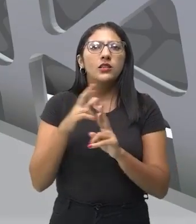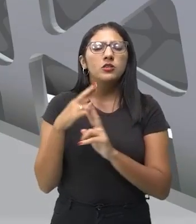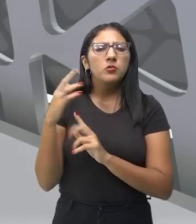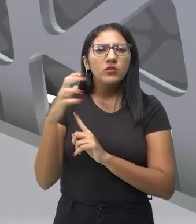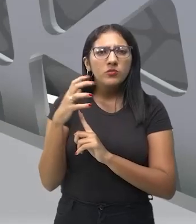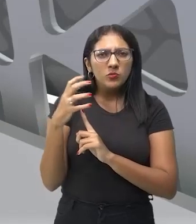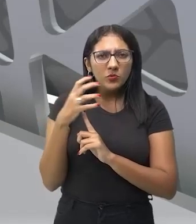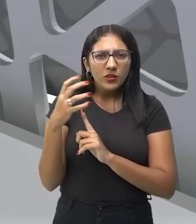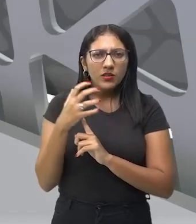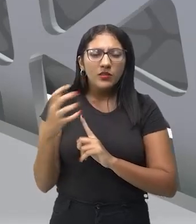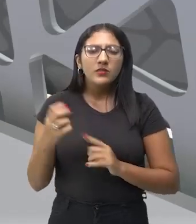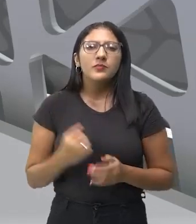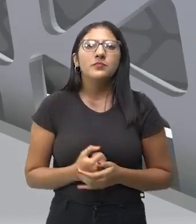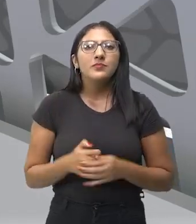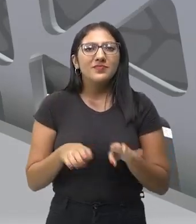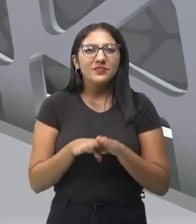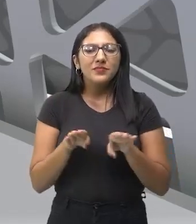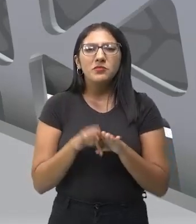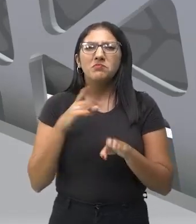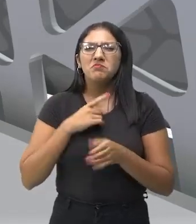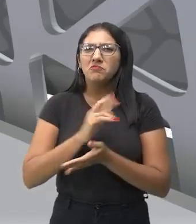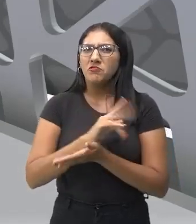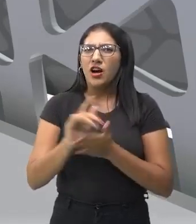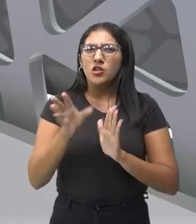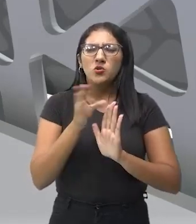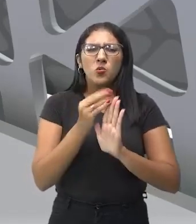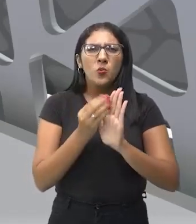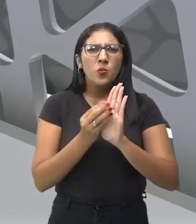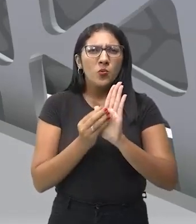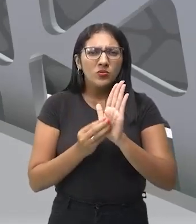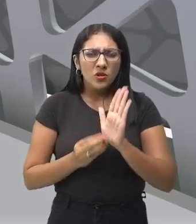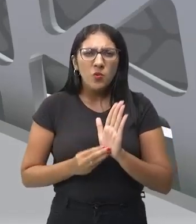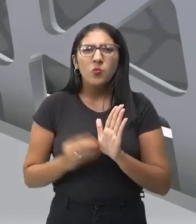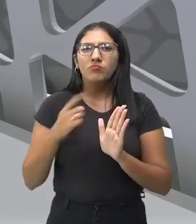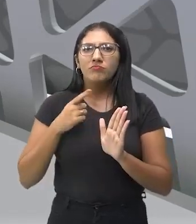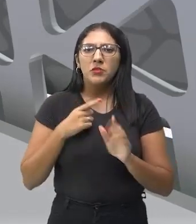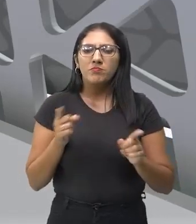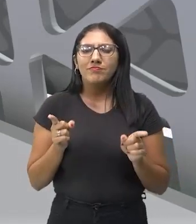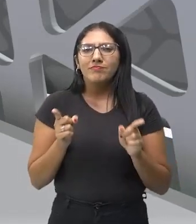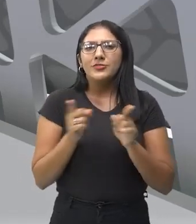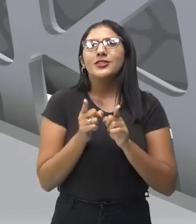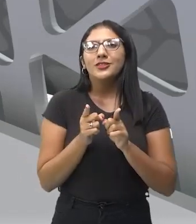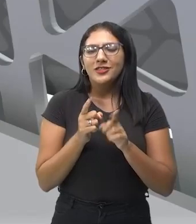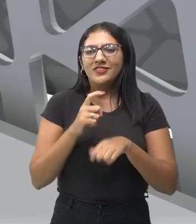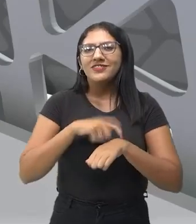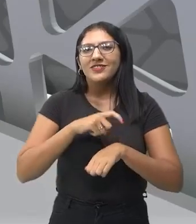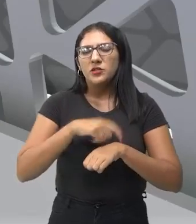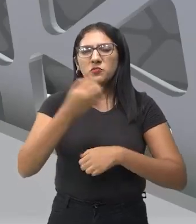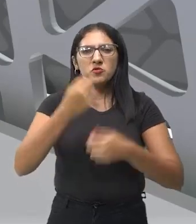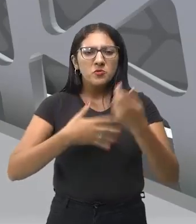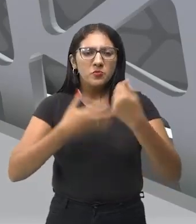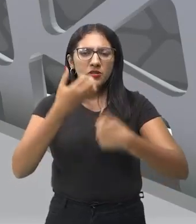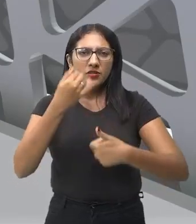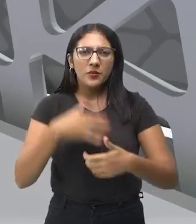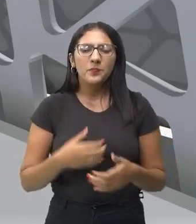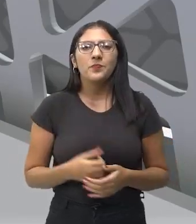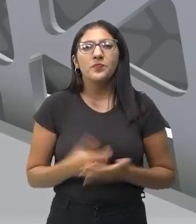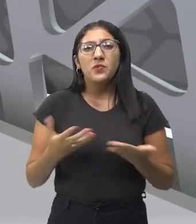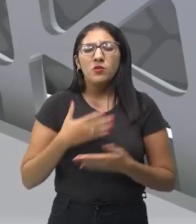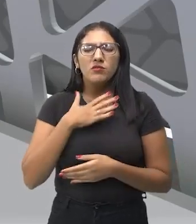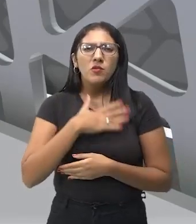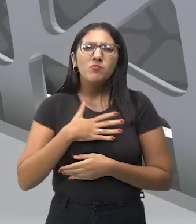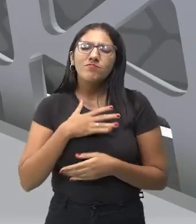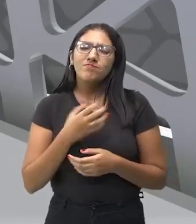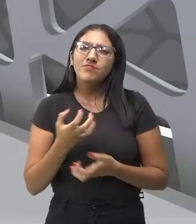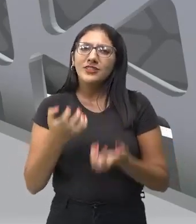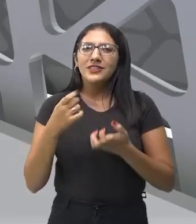influência, é muito conteúdo, para um momento muito curto, não é verdade? E que eu gostaria de ter